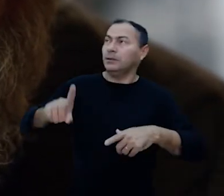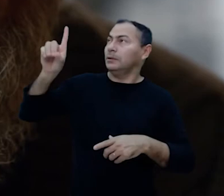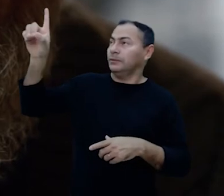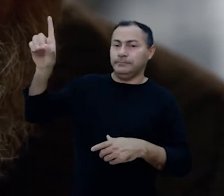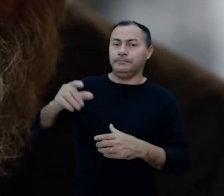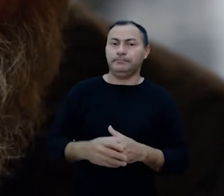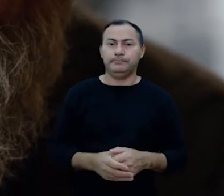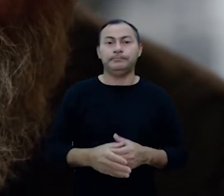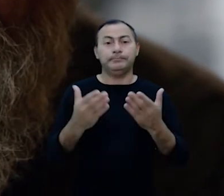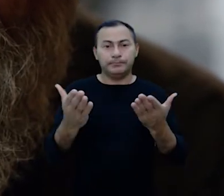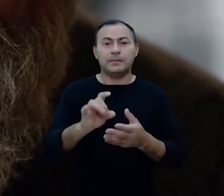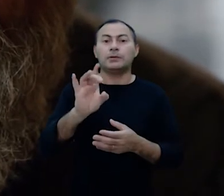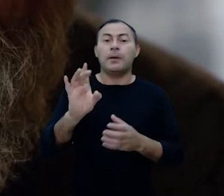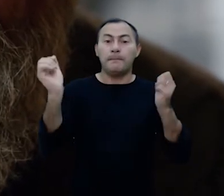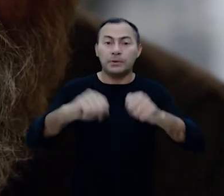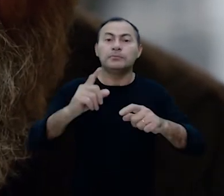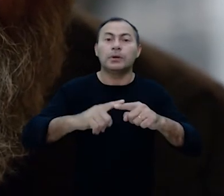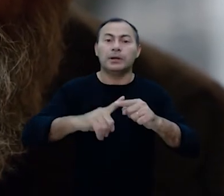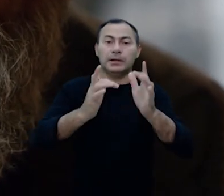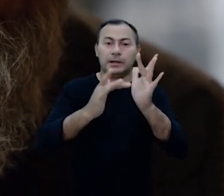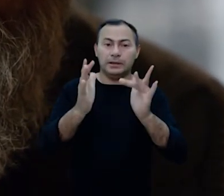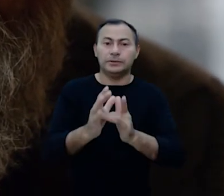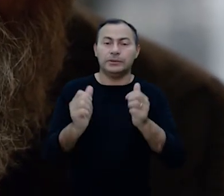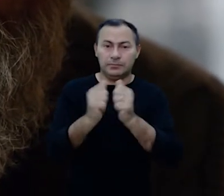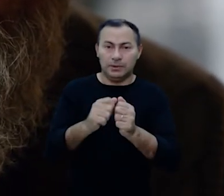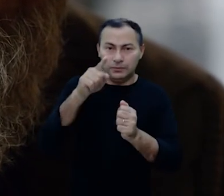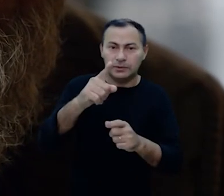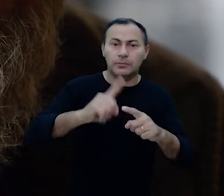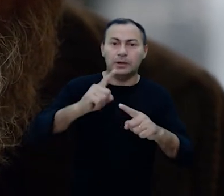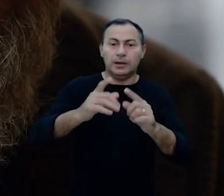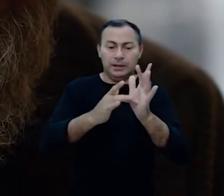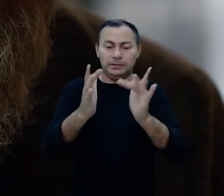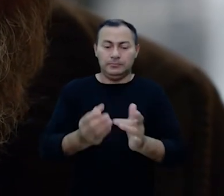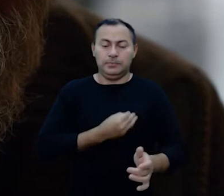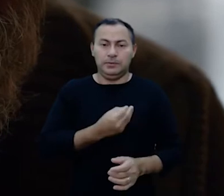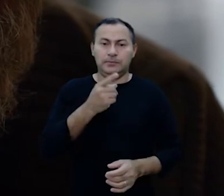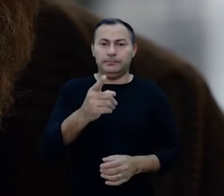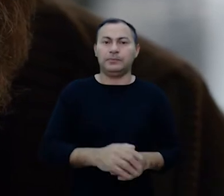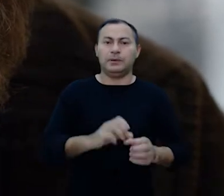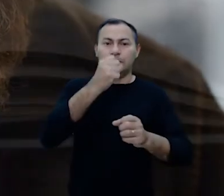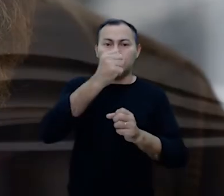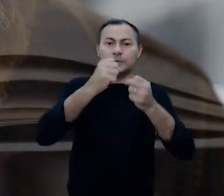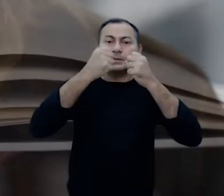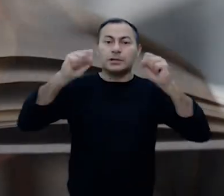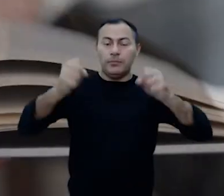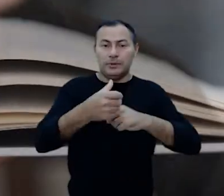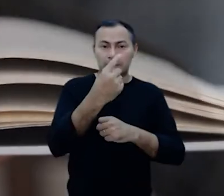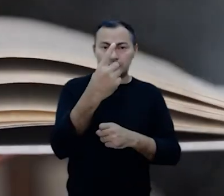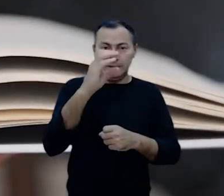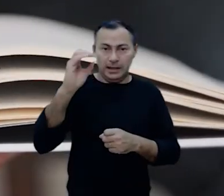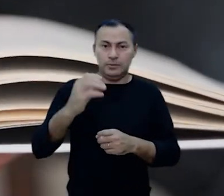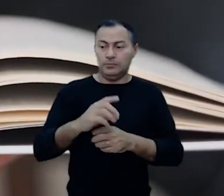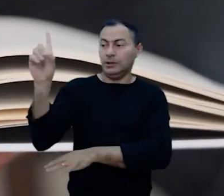trabalho para Deus. E isto só é possível porque Cristo está em você porque Cristo vive em você. No Salmo 100